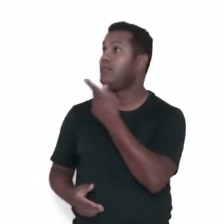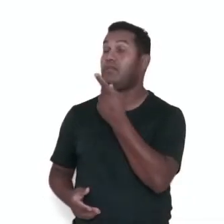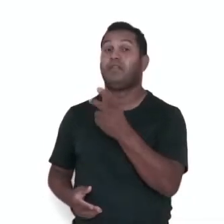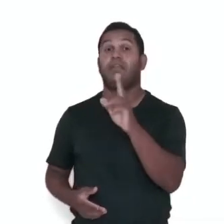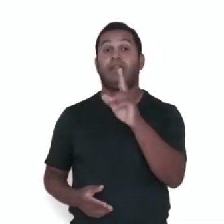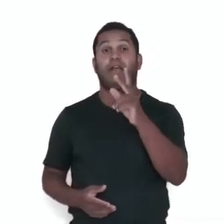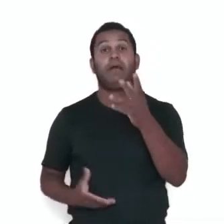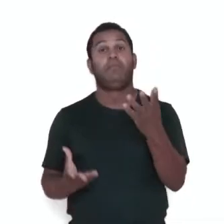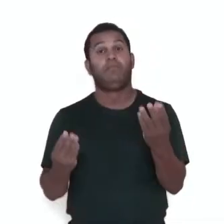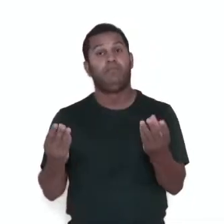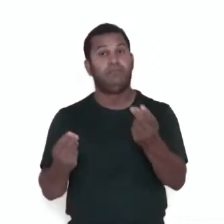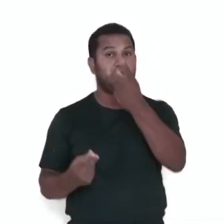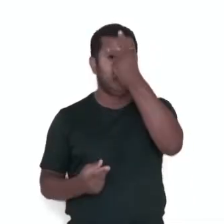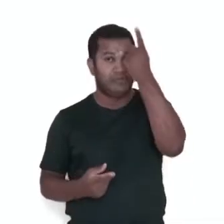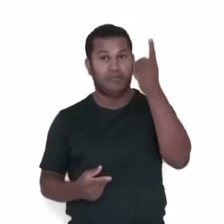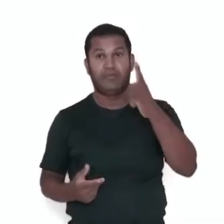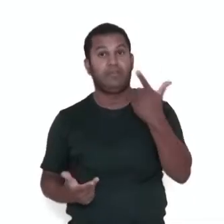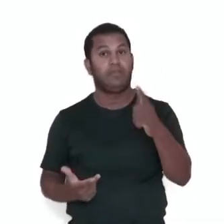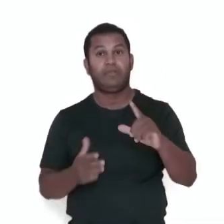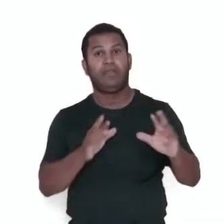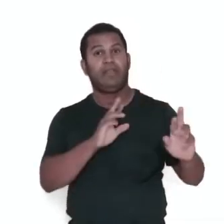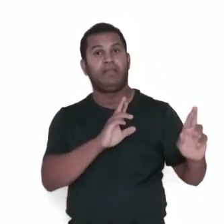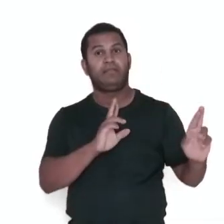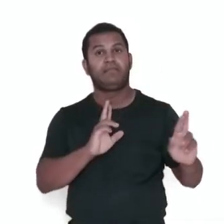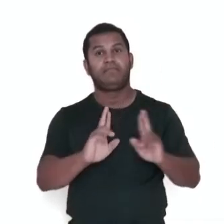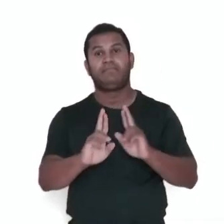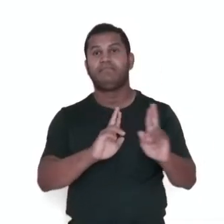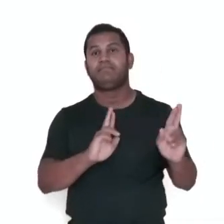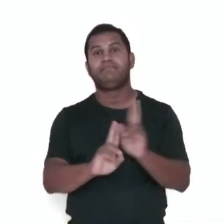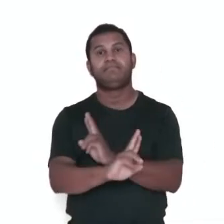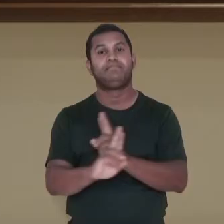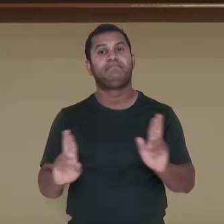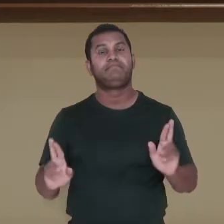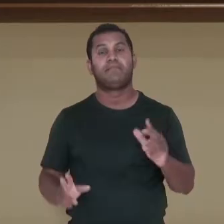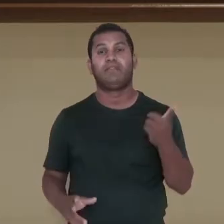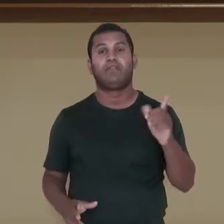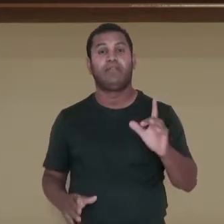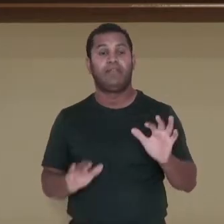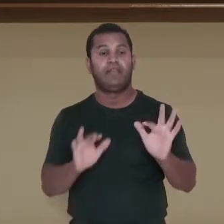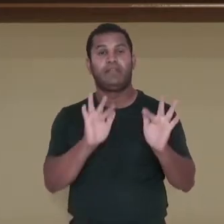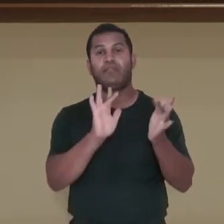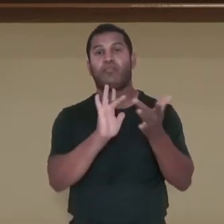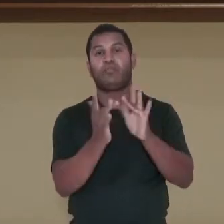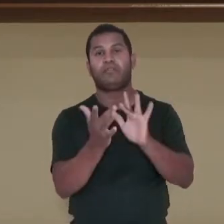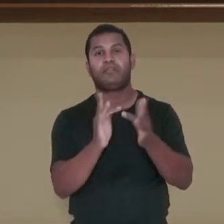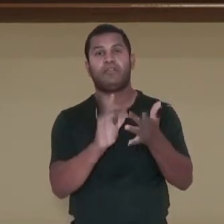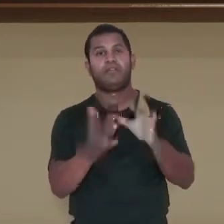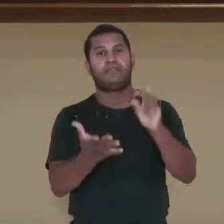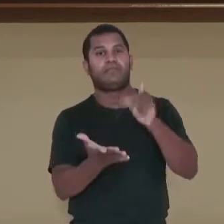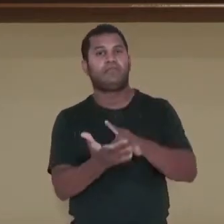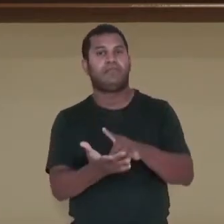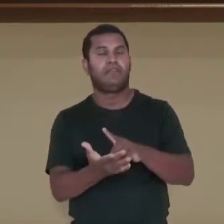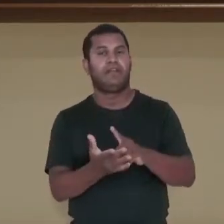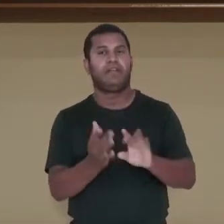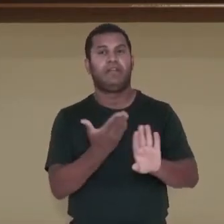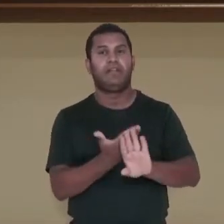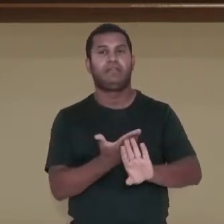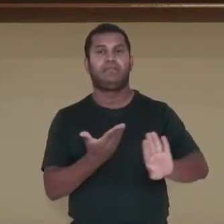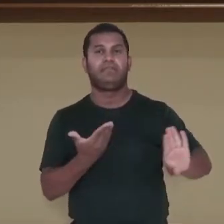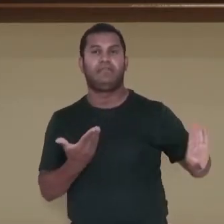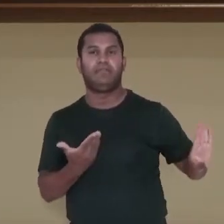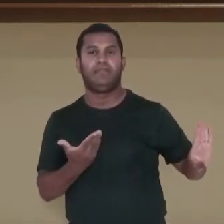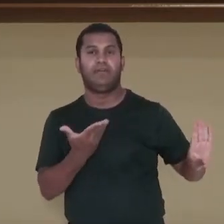umas com as outras. Isso ela está usando para embasar a opinião dela. Então, para dar base na sua opinião, ela